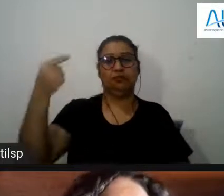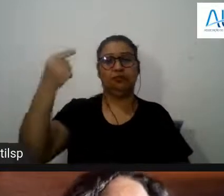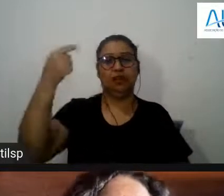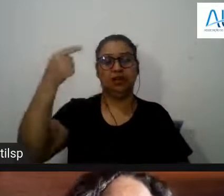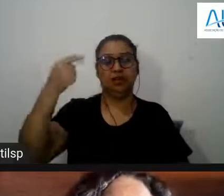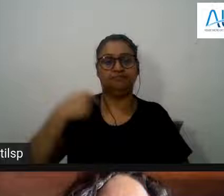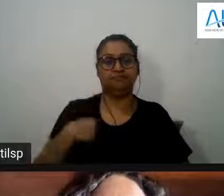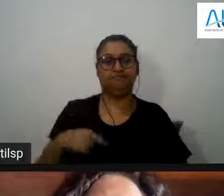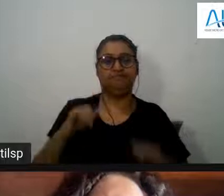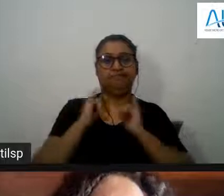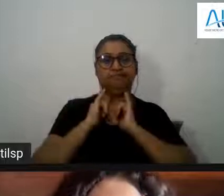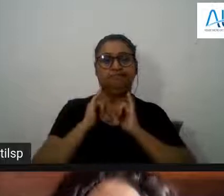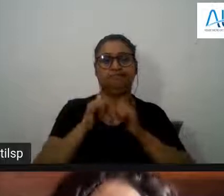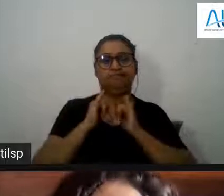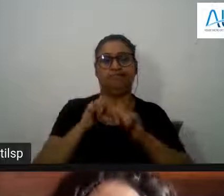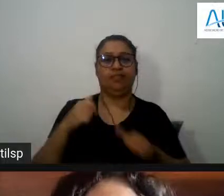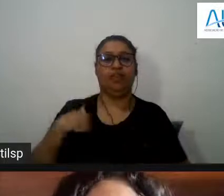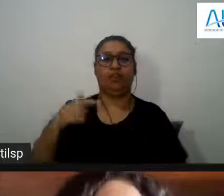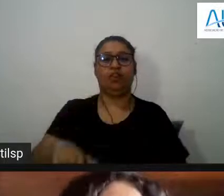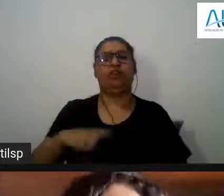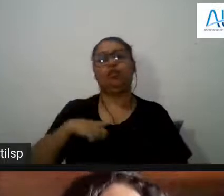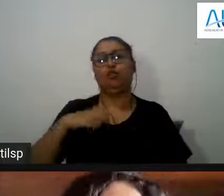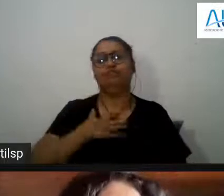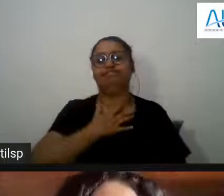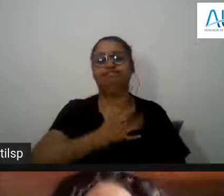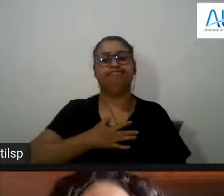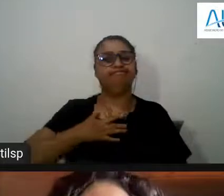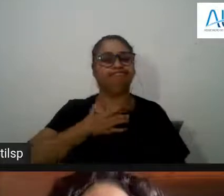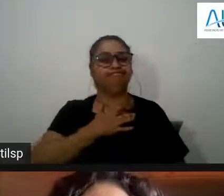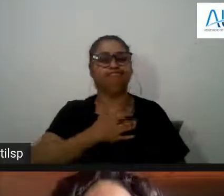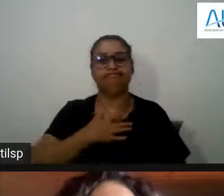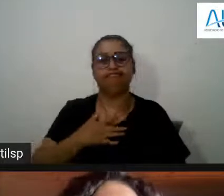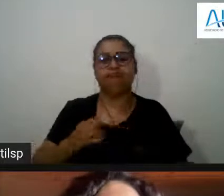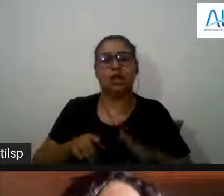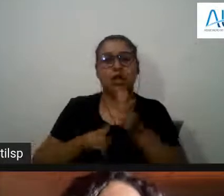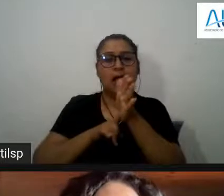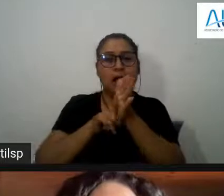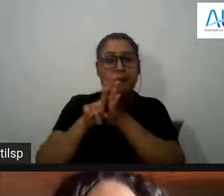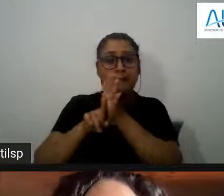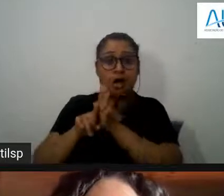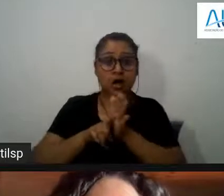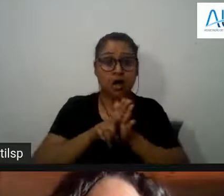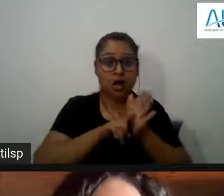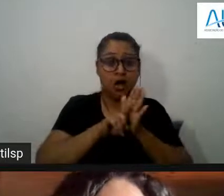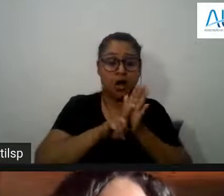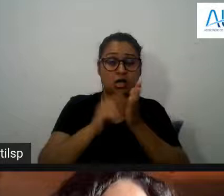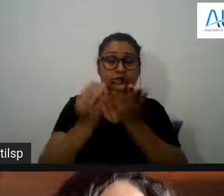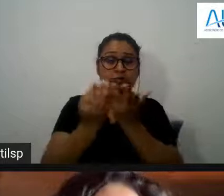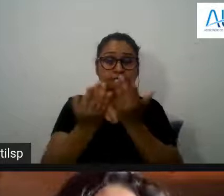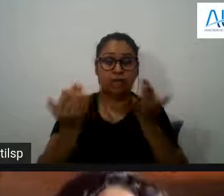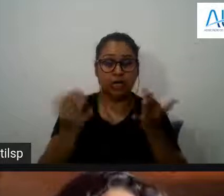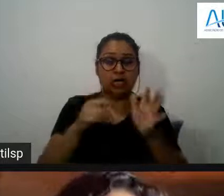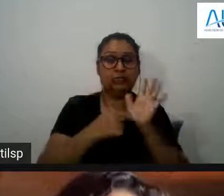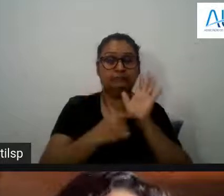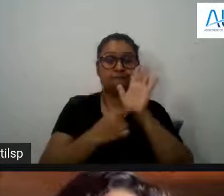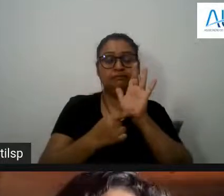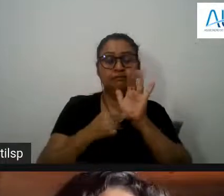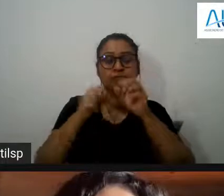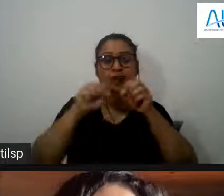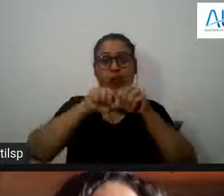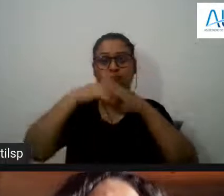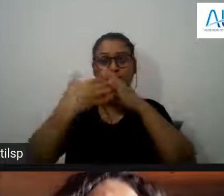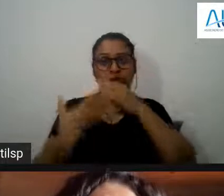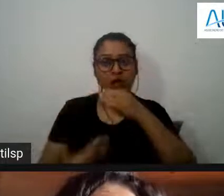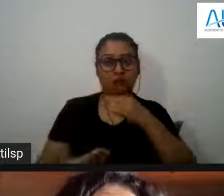vocês duas que eu estou encantada com as pesquisas apresentadas e o conteúdo que vocês trazem para discutir hoje conosco